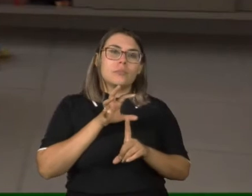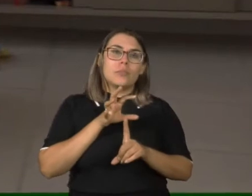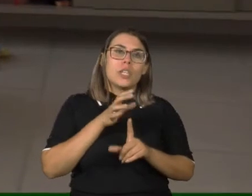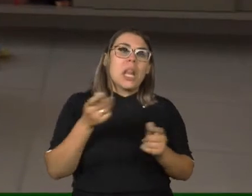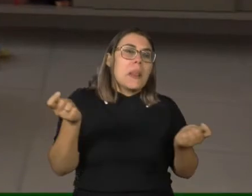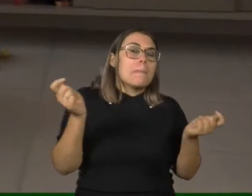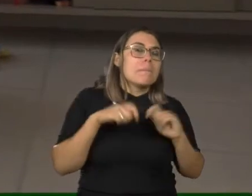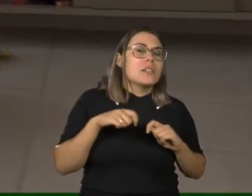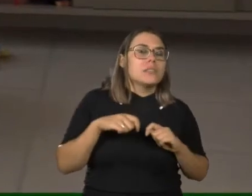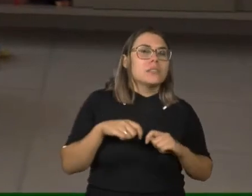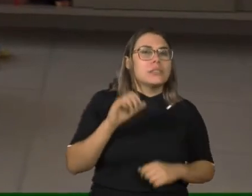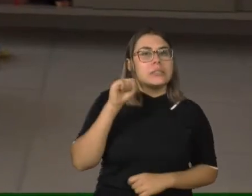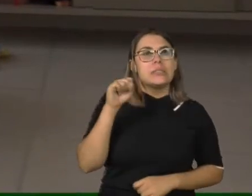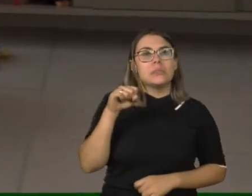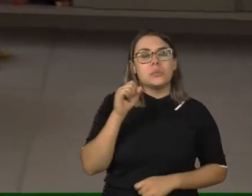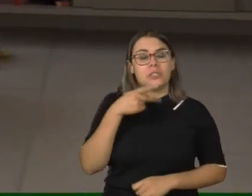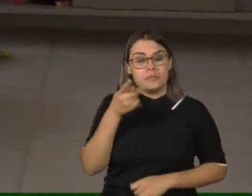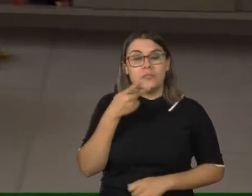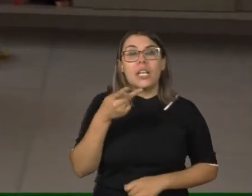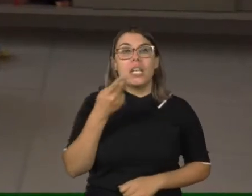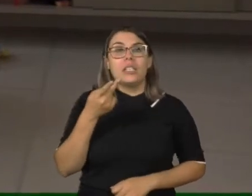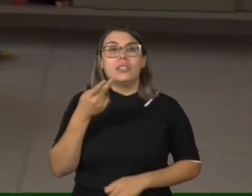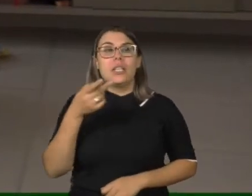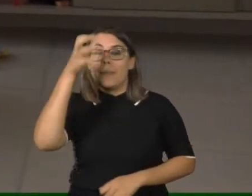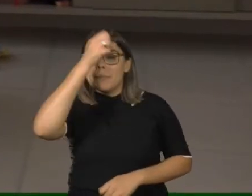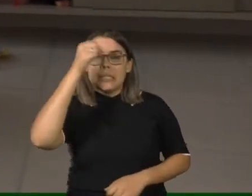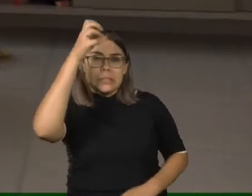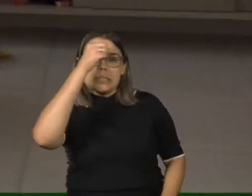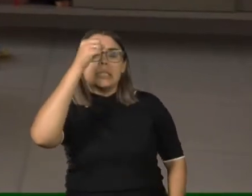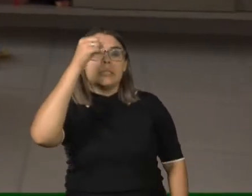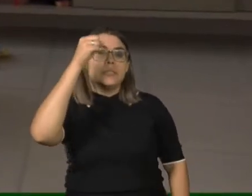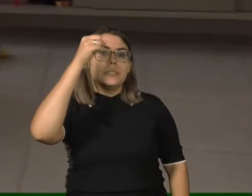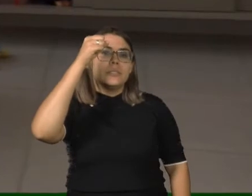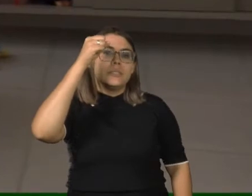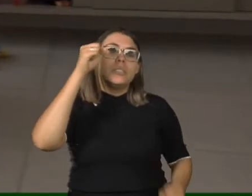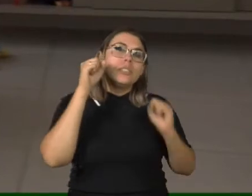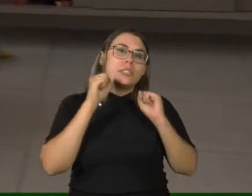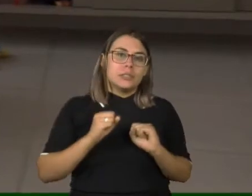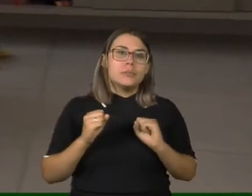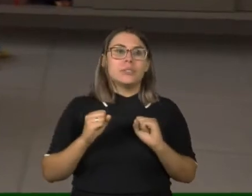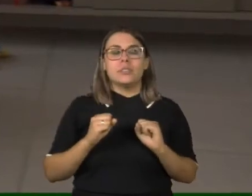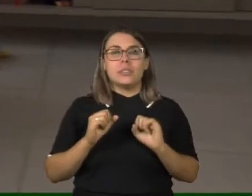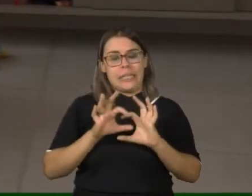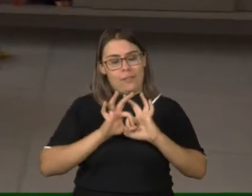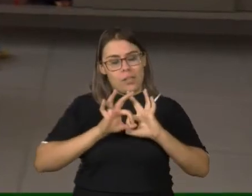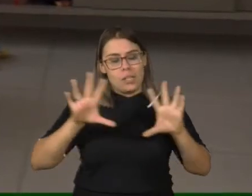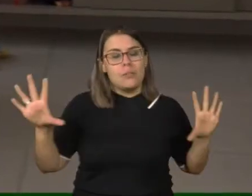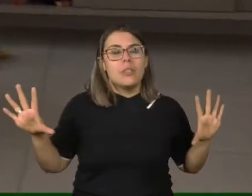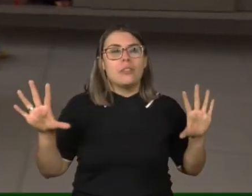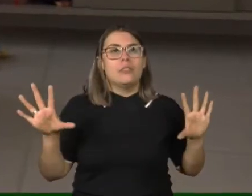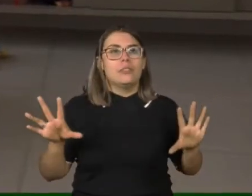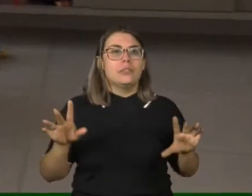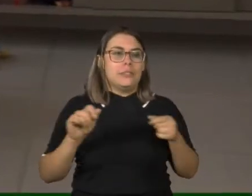capaz, que ele poderia, sim, falar, se relacionar, aprender, ou seja, que ele estava sendo autorizado a